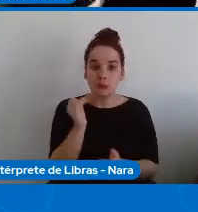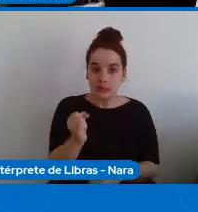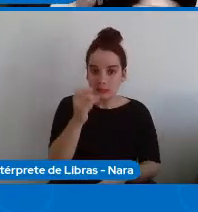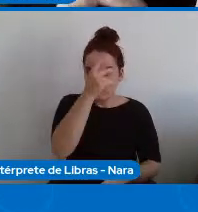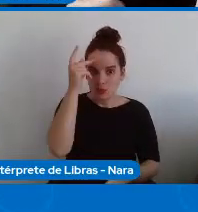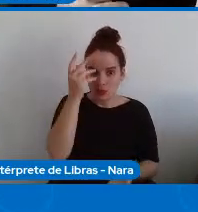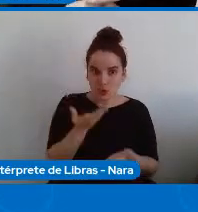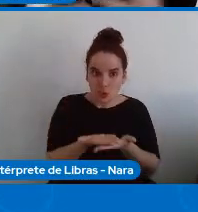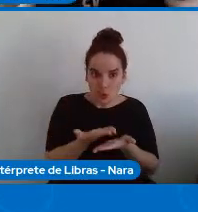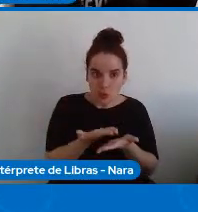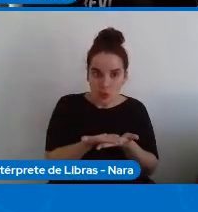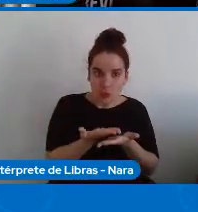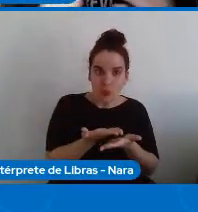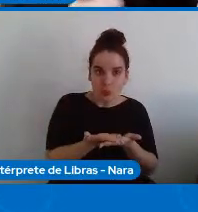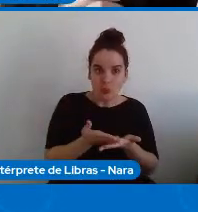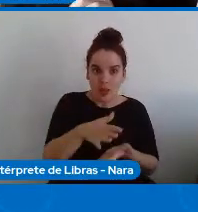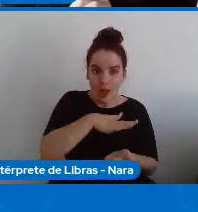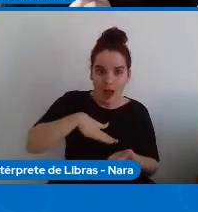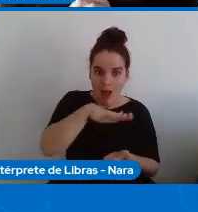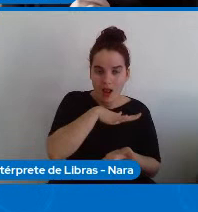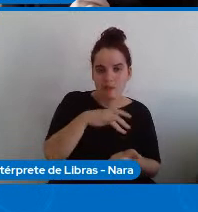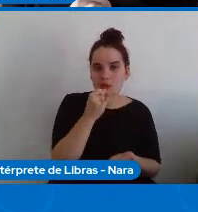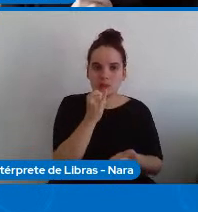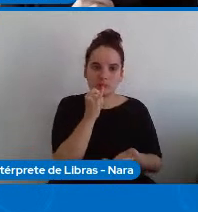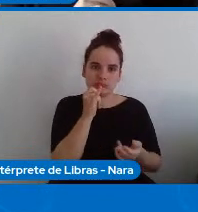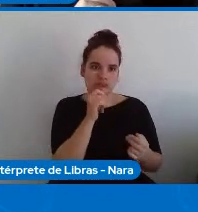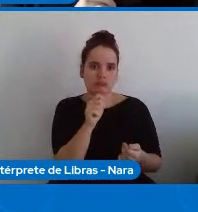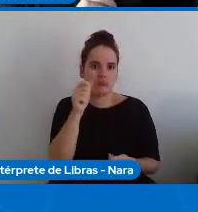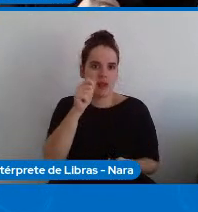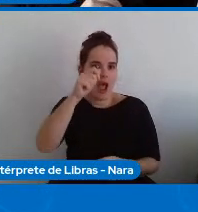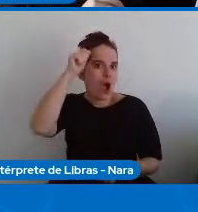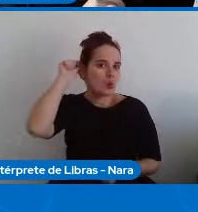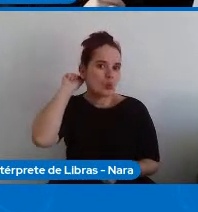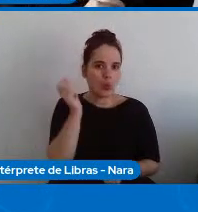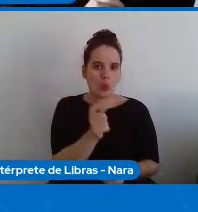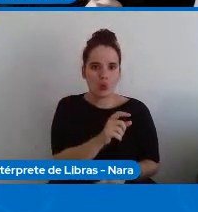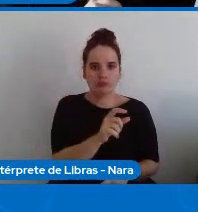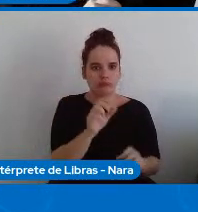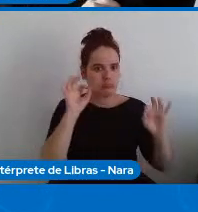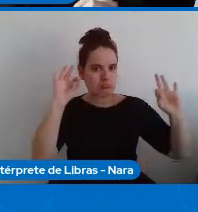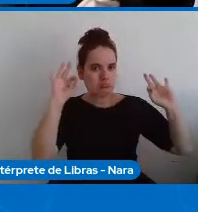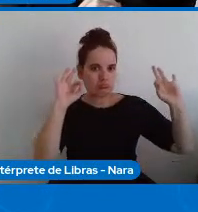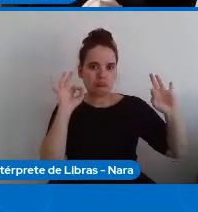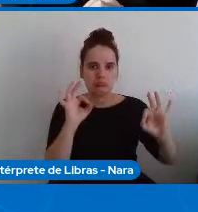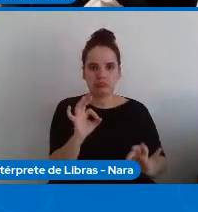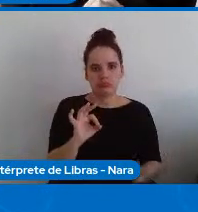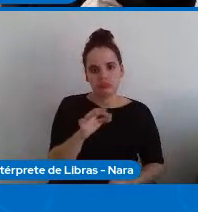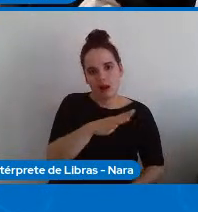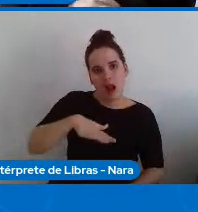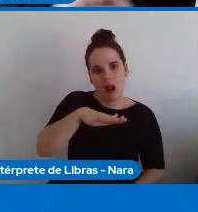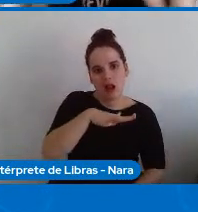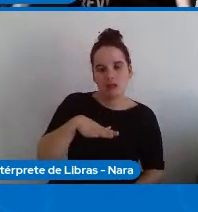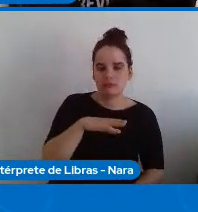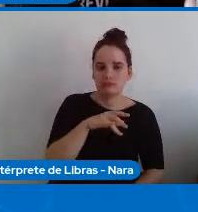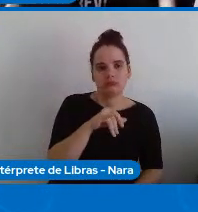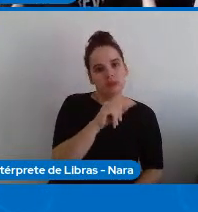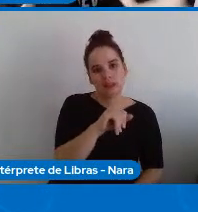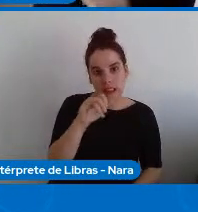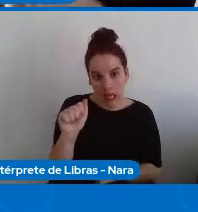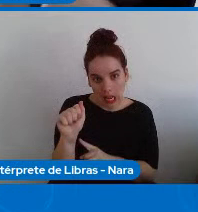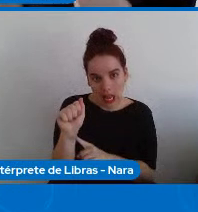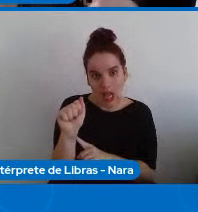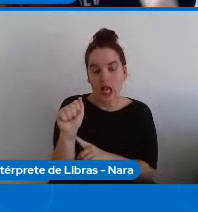grandes nomes da inteligência artificial por exemplo ela já tem que pensar em nomes de mulheres também nós deixamos